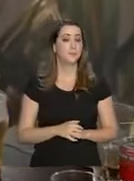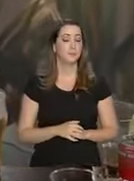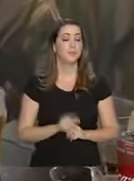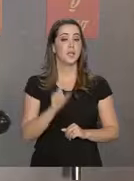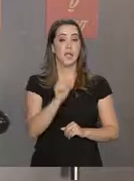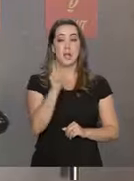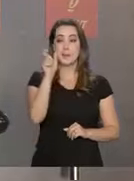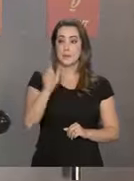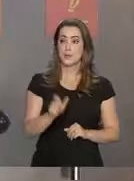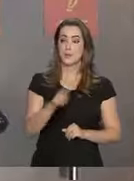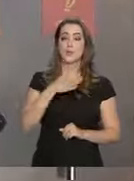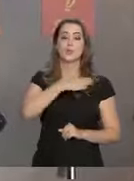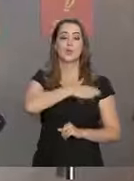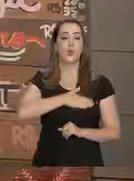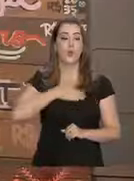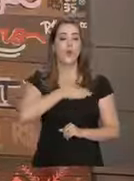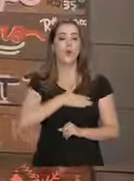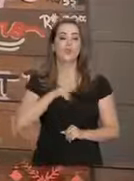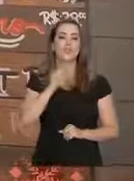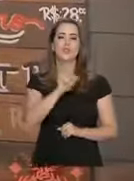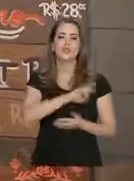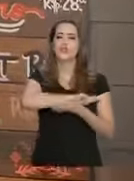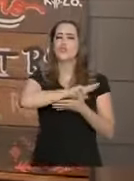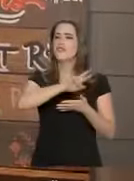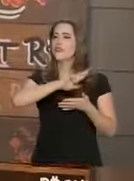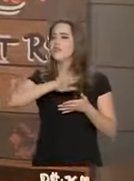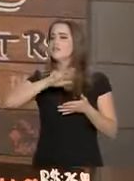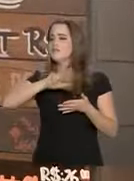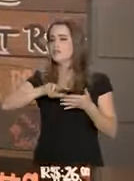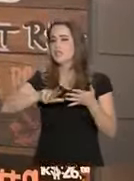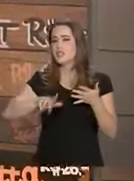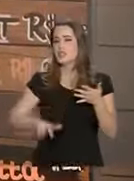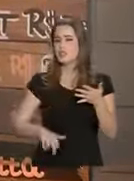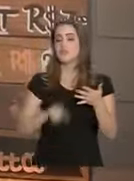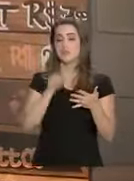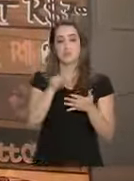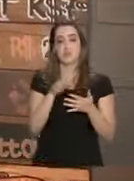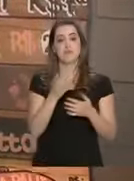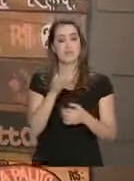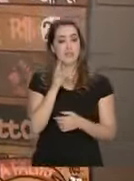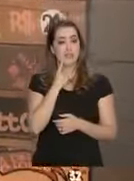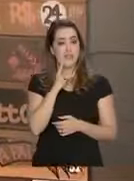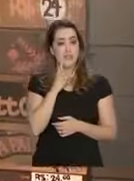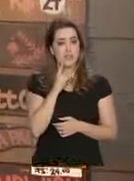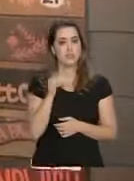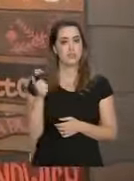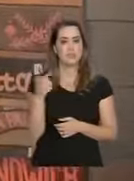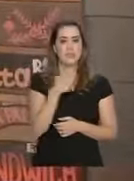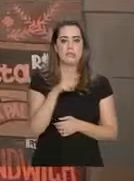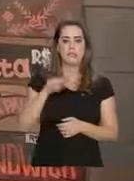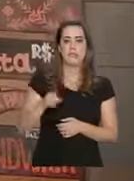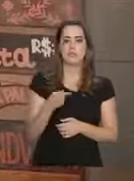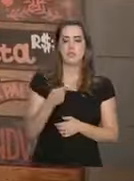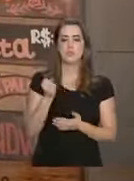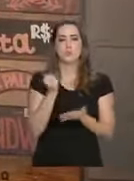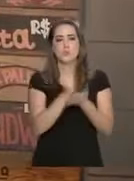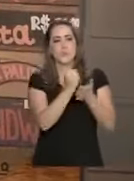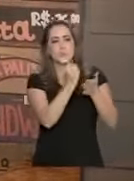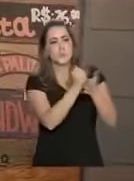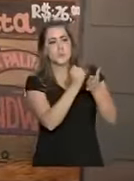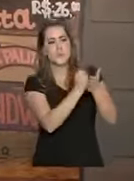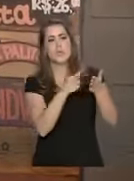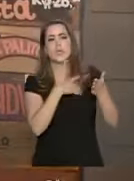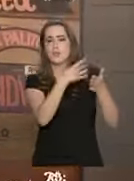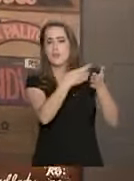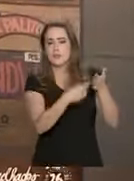atender este público, o que não falta é variedade no mercado. São quase 17 mil produtos registrados